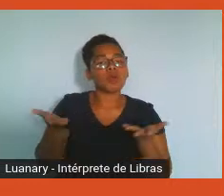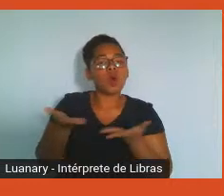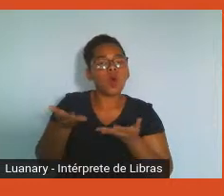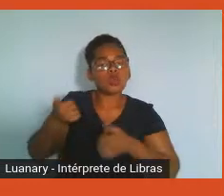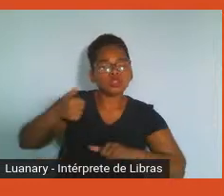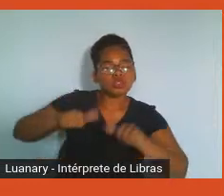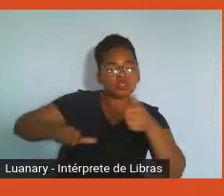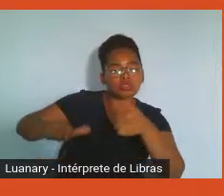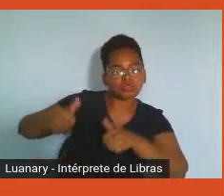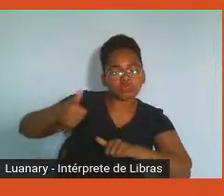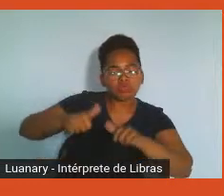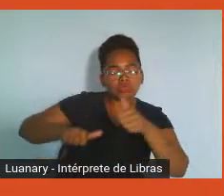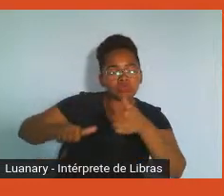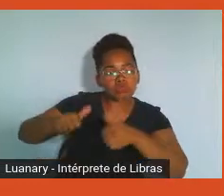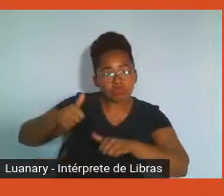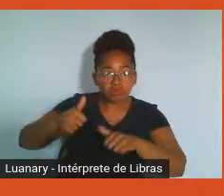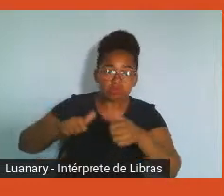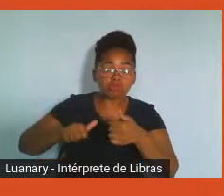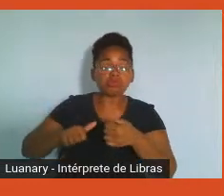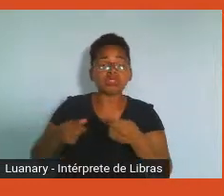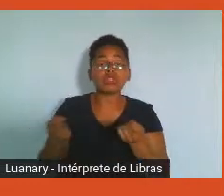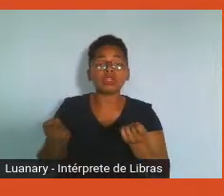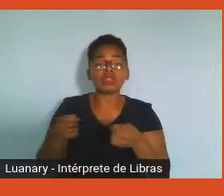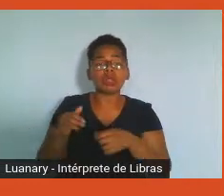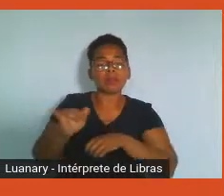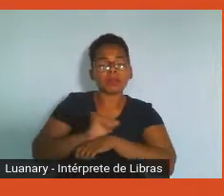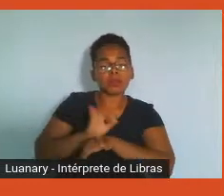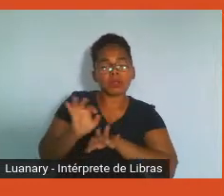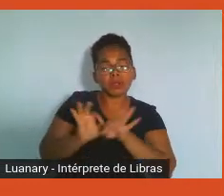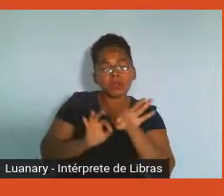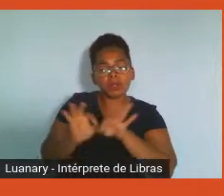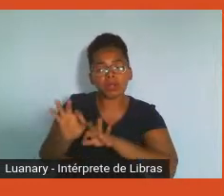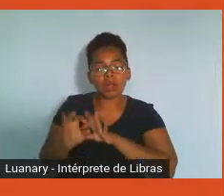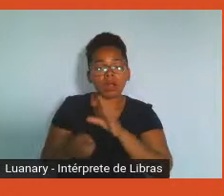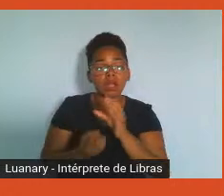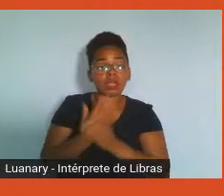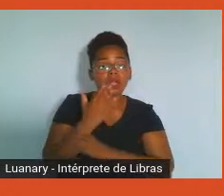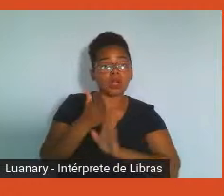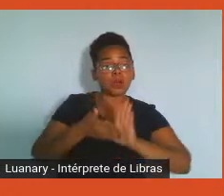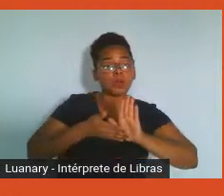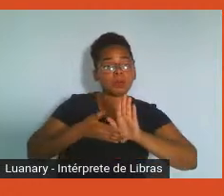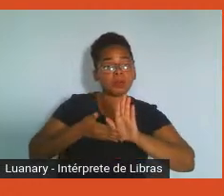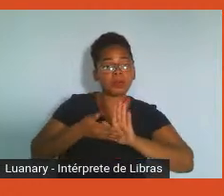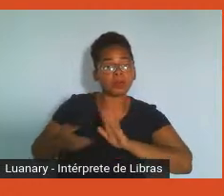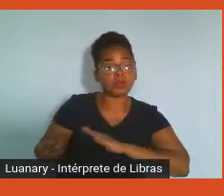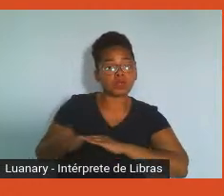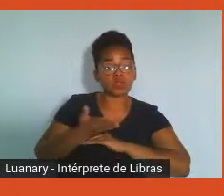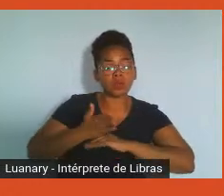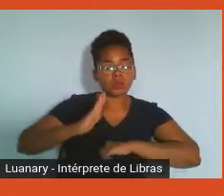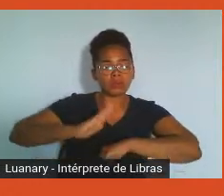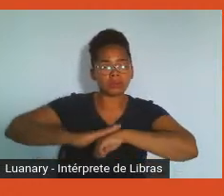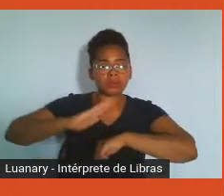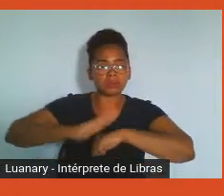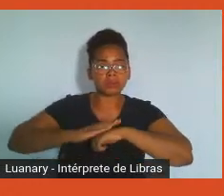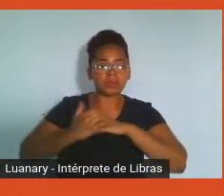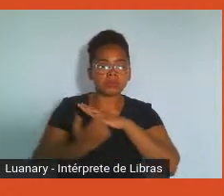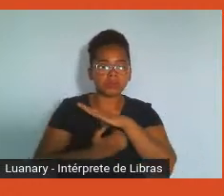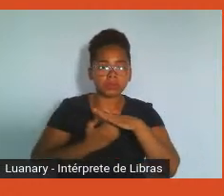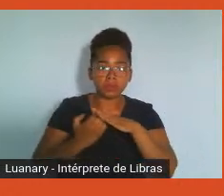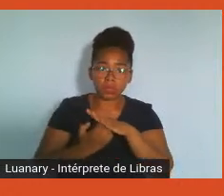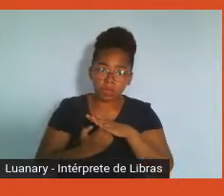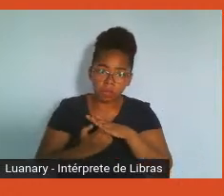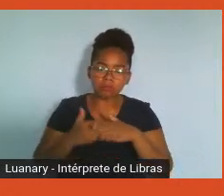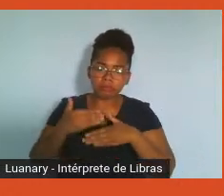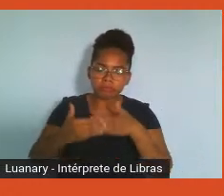essa avaliação e conseguir planejar um programa para lançar, implementar e depois também, claro, avaliar os